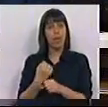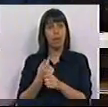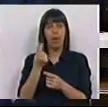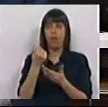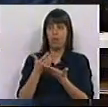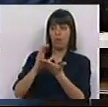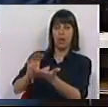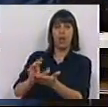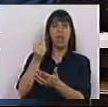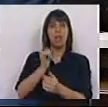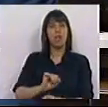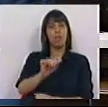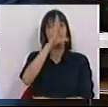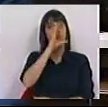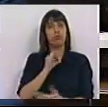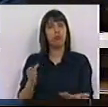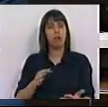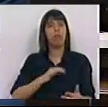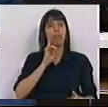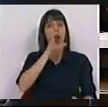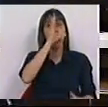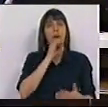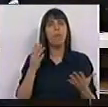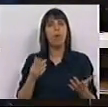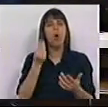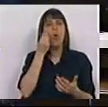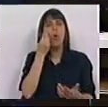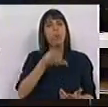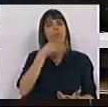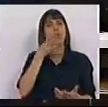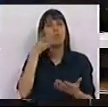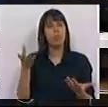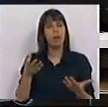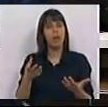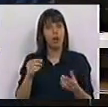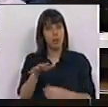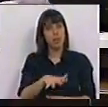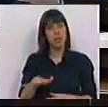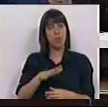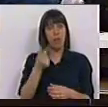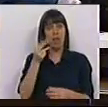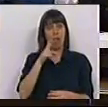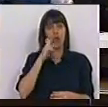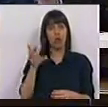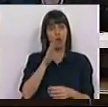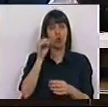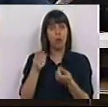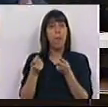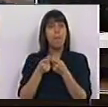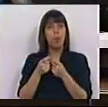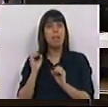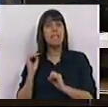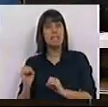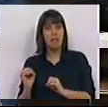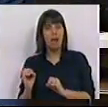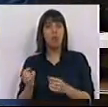financiado por dinheiros públicos? Sra. Ministra, como é que explica que num contexto em que as taxas de juros estão próximas de